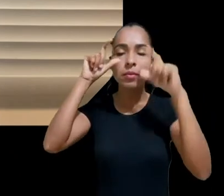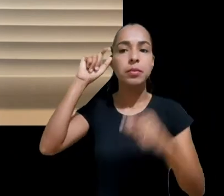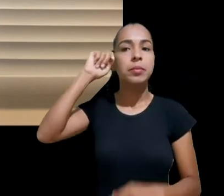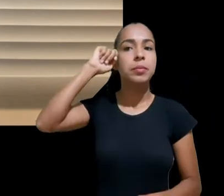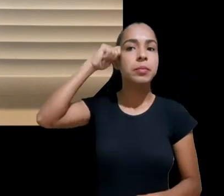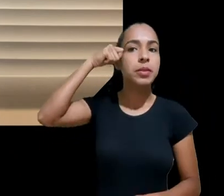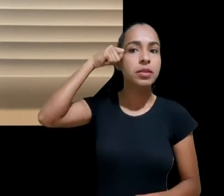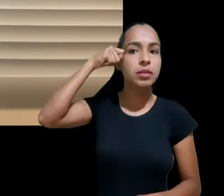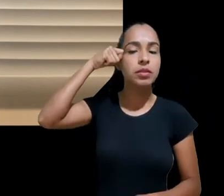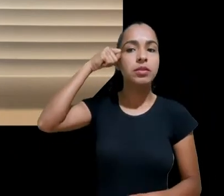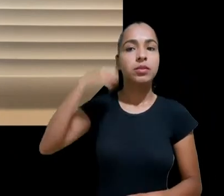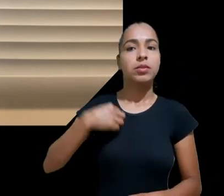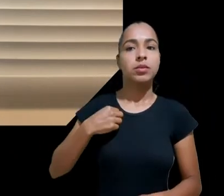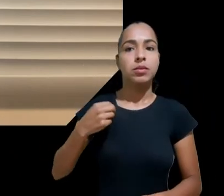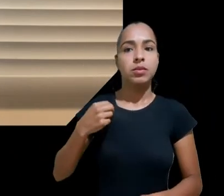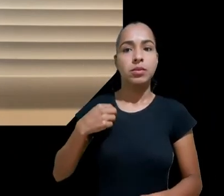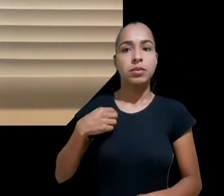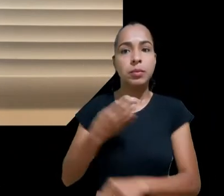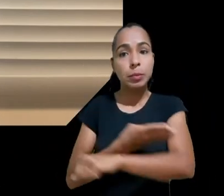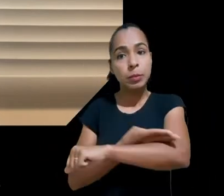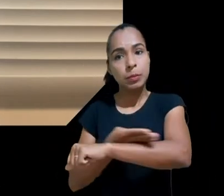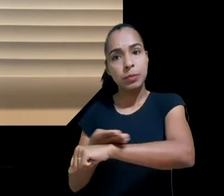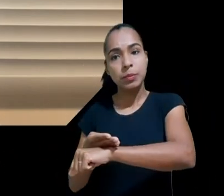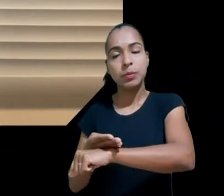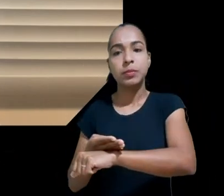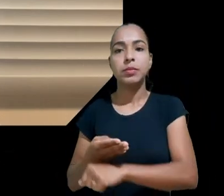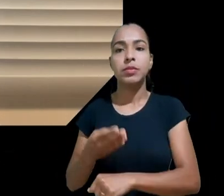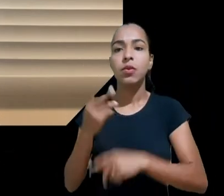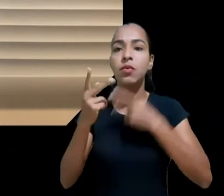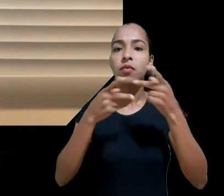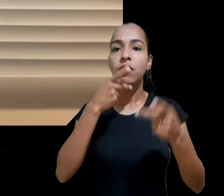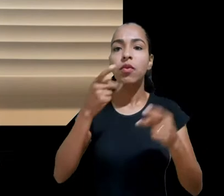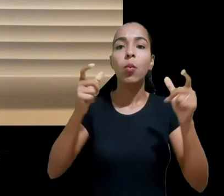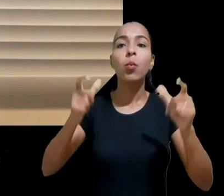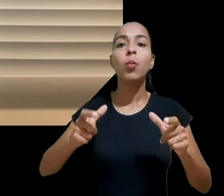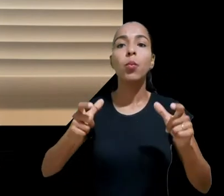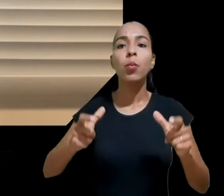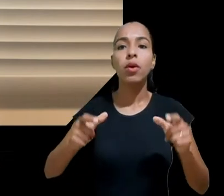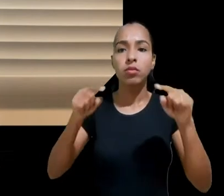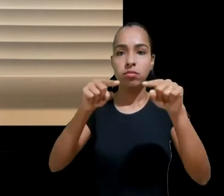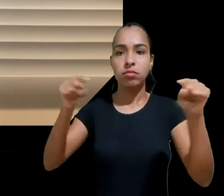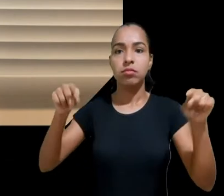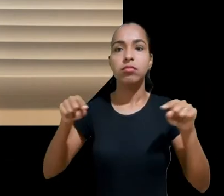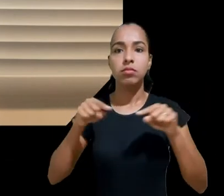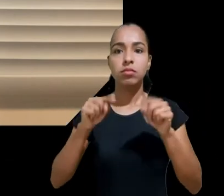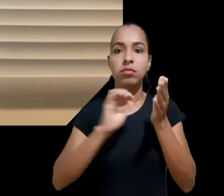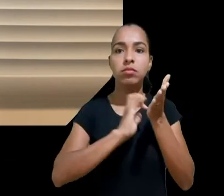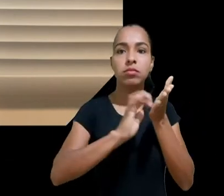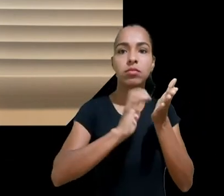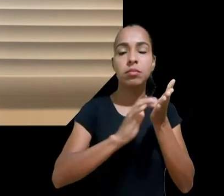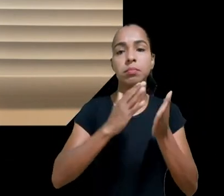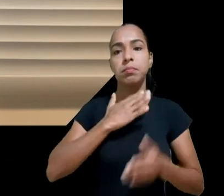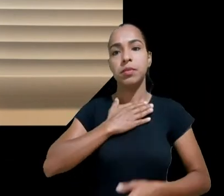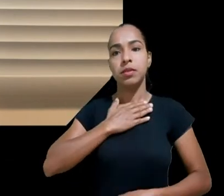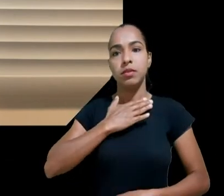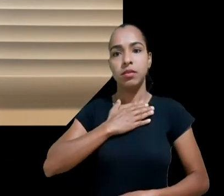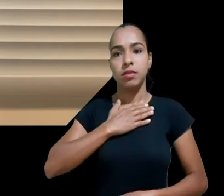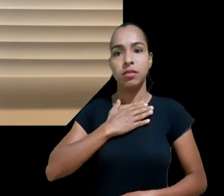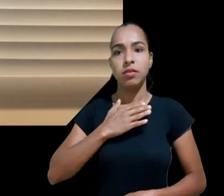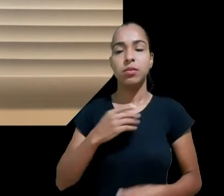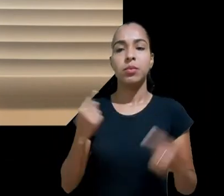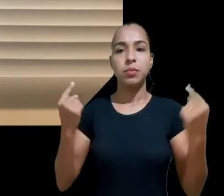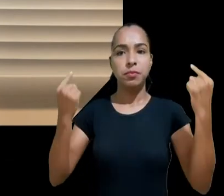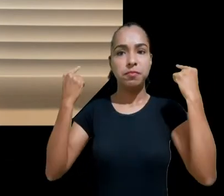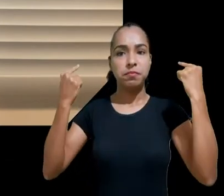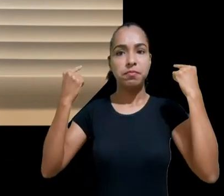e falo do meu escritório aqui em casa, portanto, tem uma parede relativamente austera atrás de mim